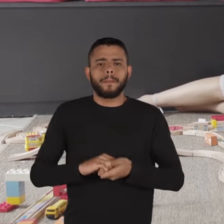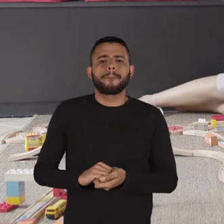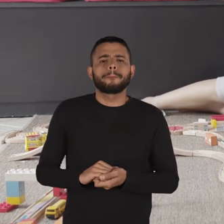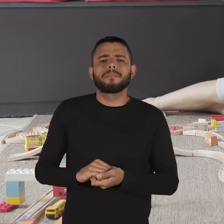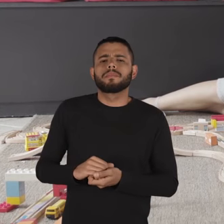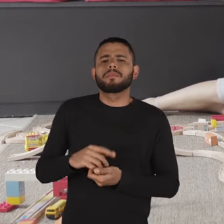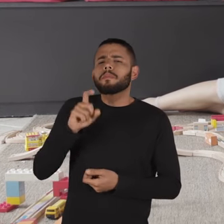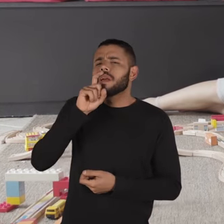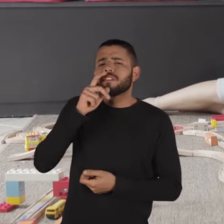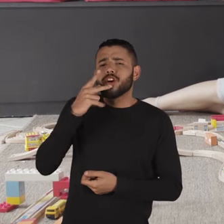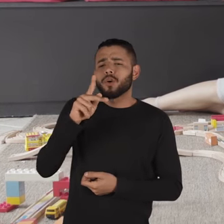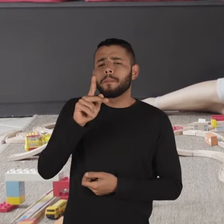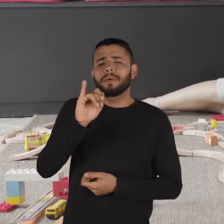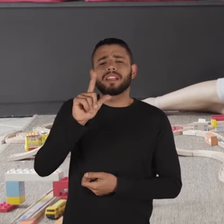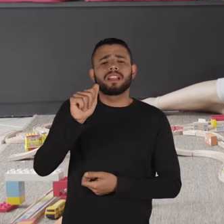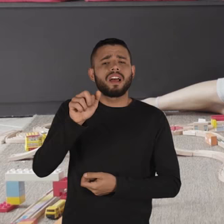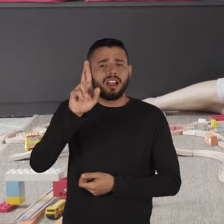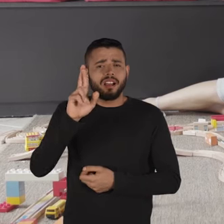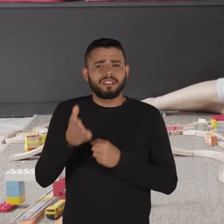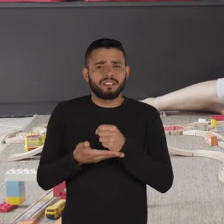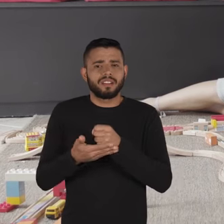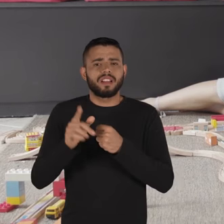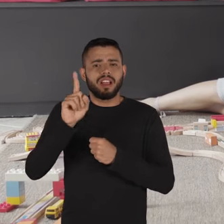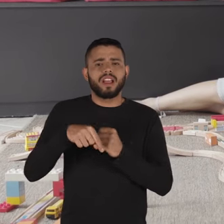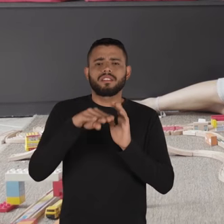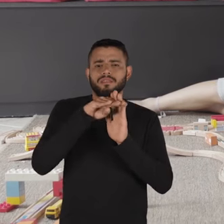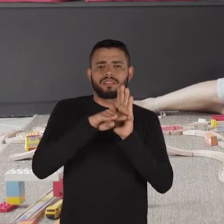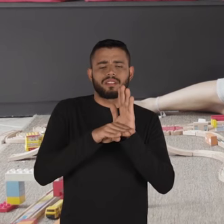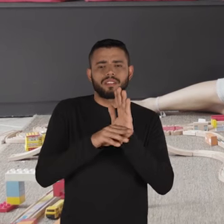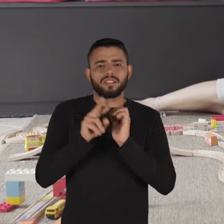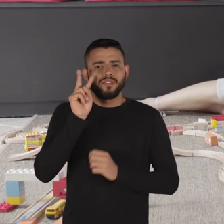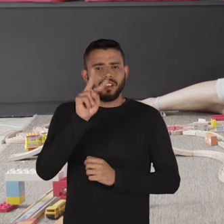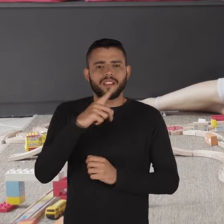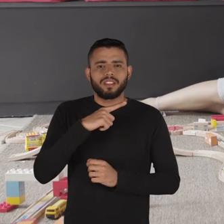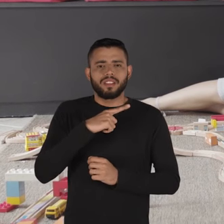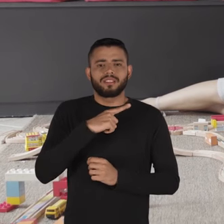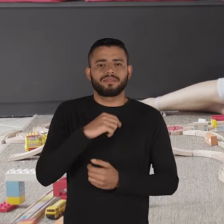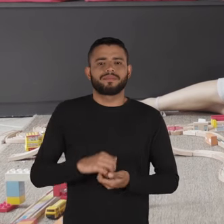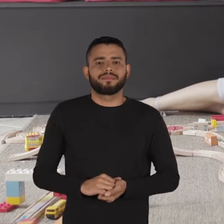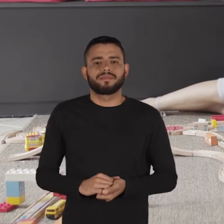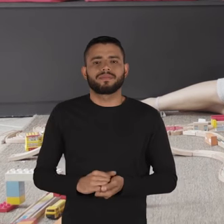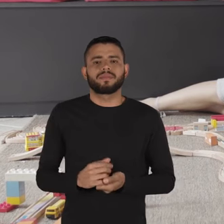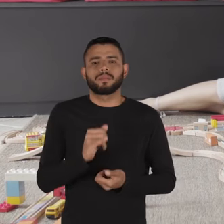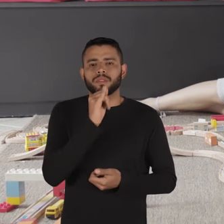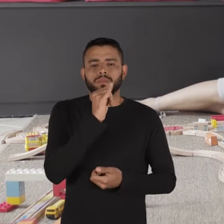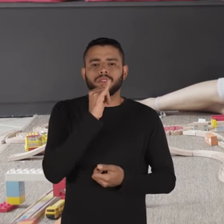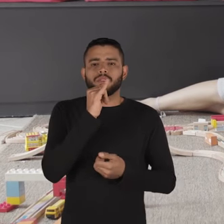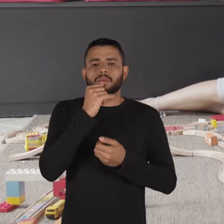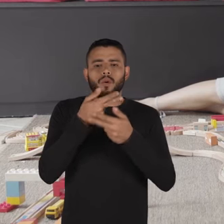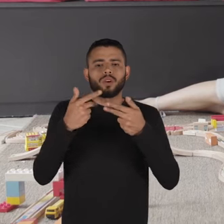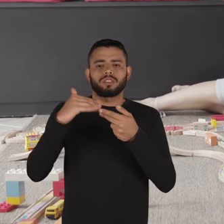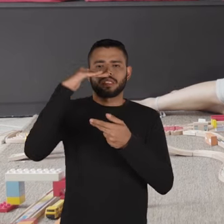falou pilar? Pilar, é verdade. Pilar, tipo... Porque é isso, né? Olha, isso é um pilar. Peça de Lego. Então é onde